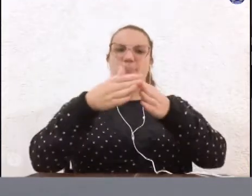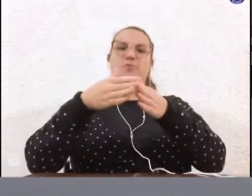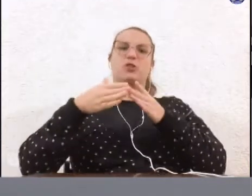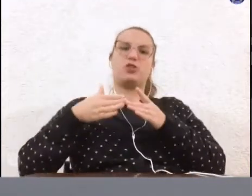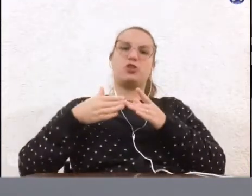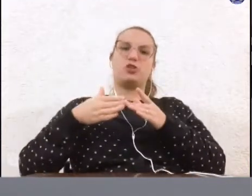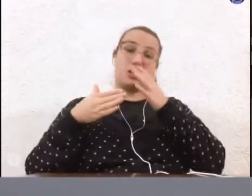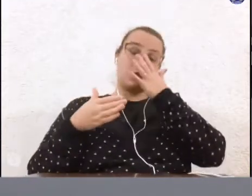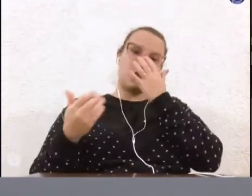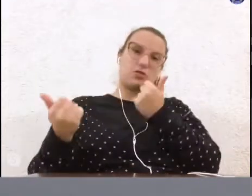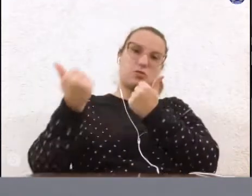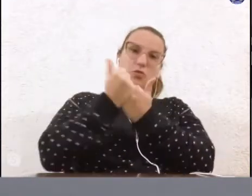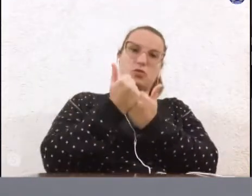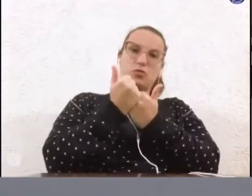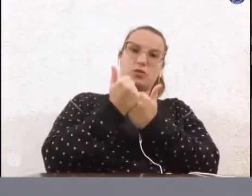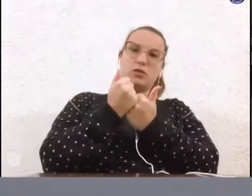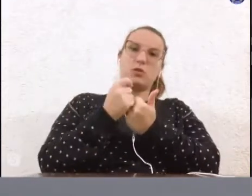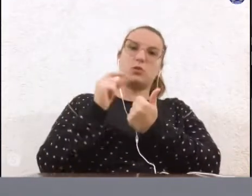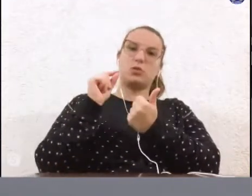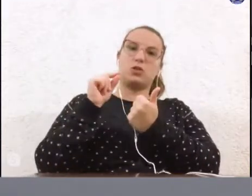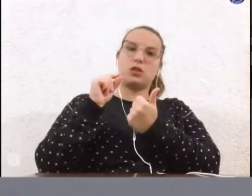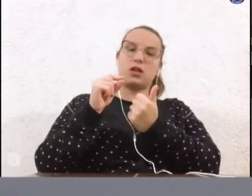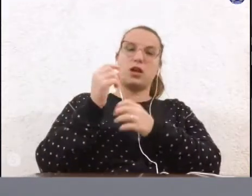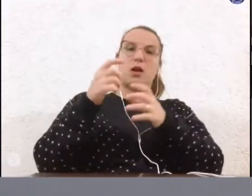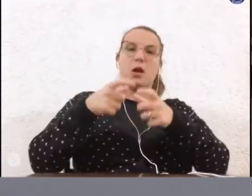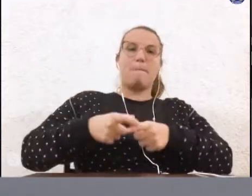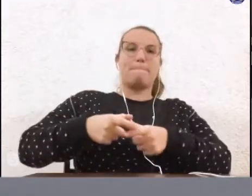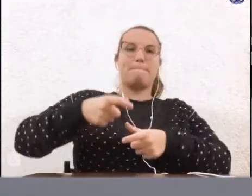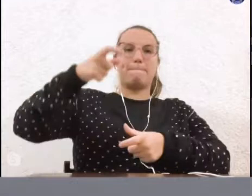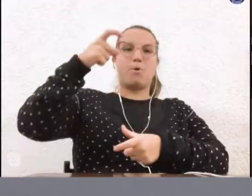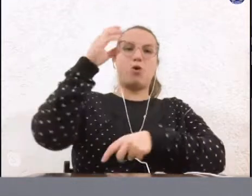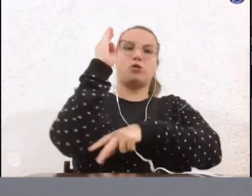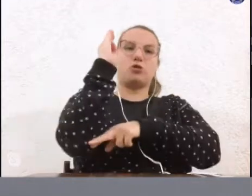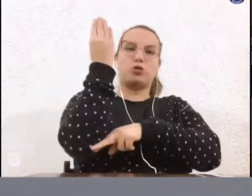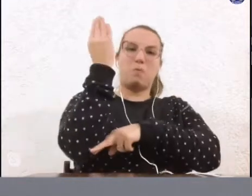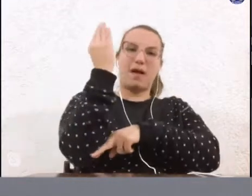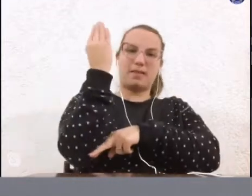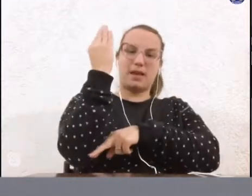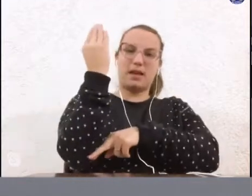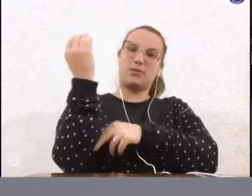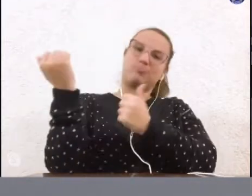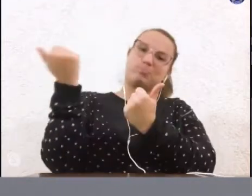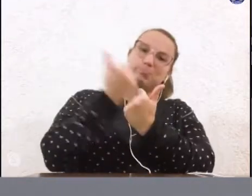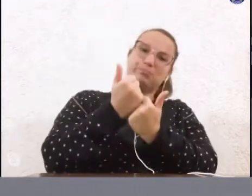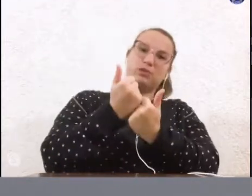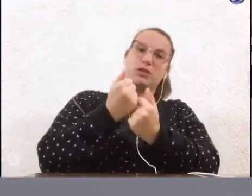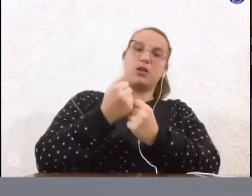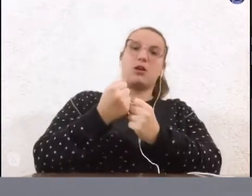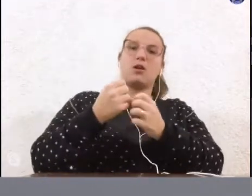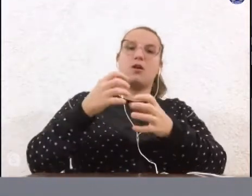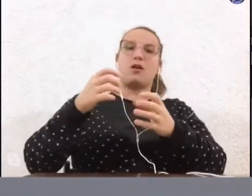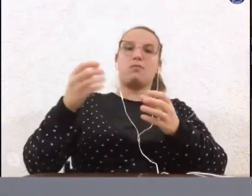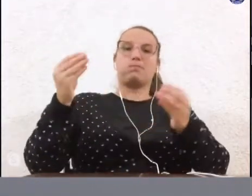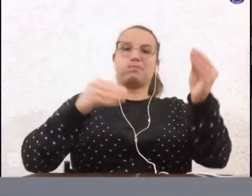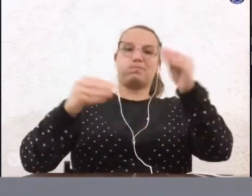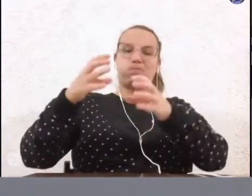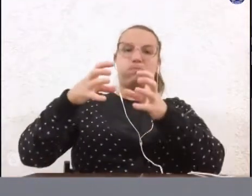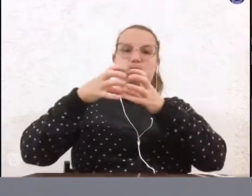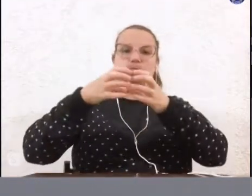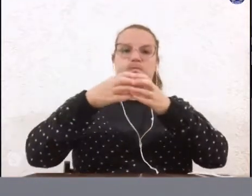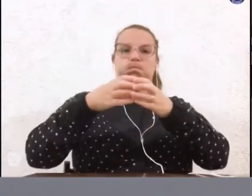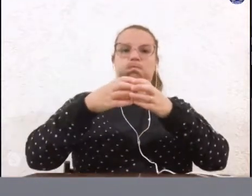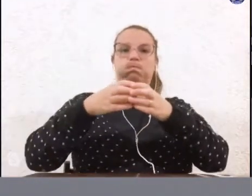substituição de dois postes de madeira por outros de concreto na rua Argel